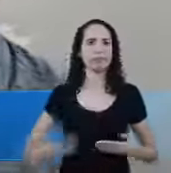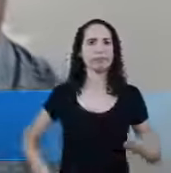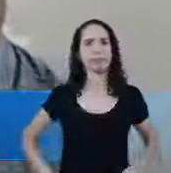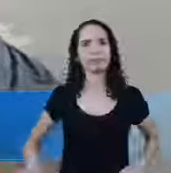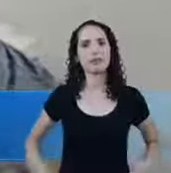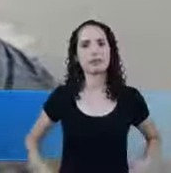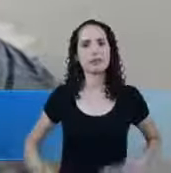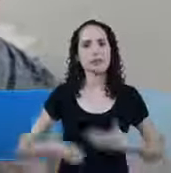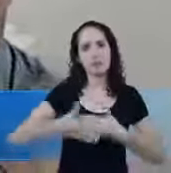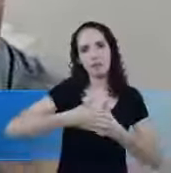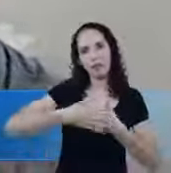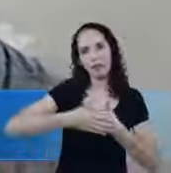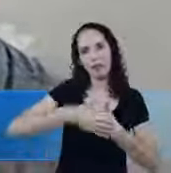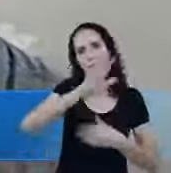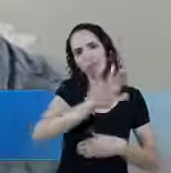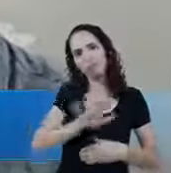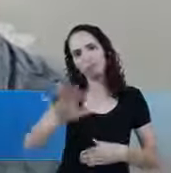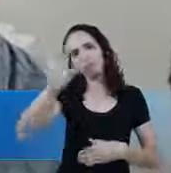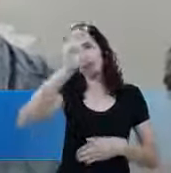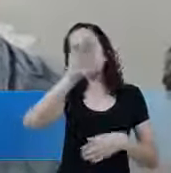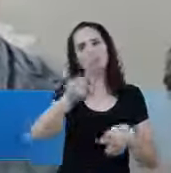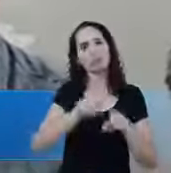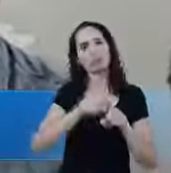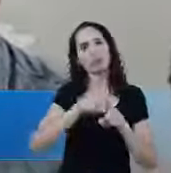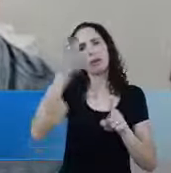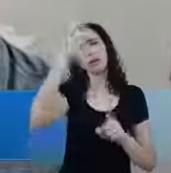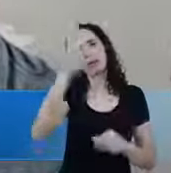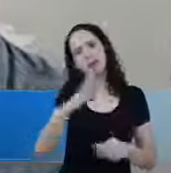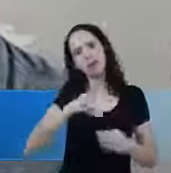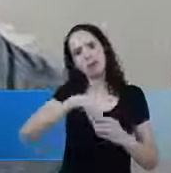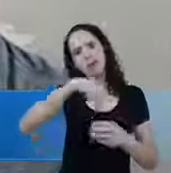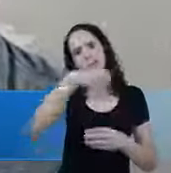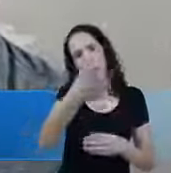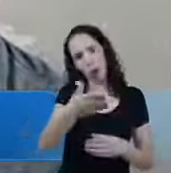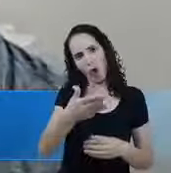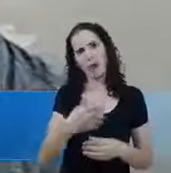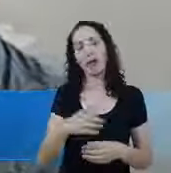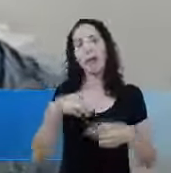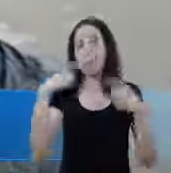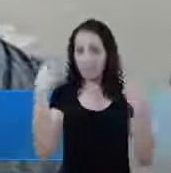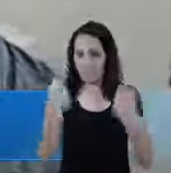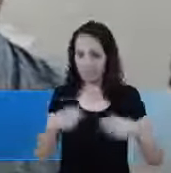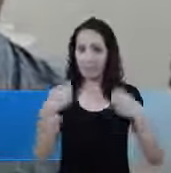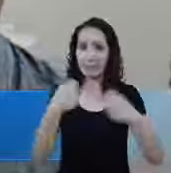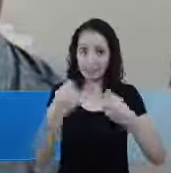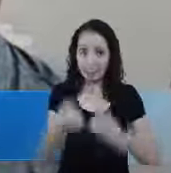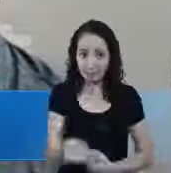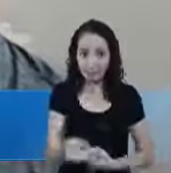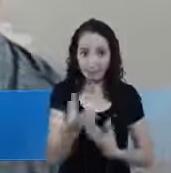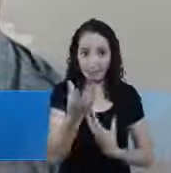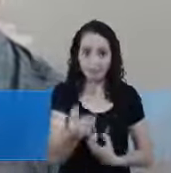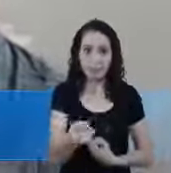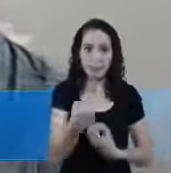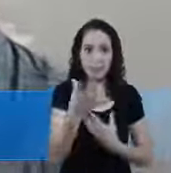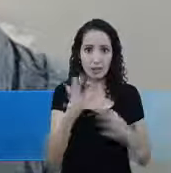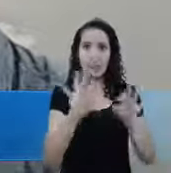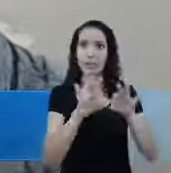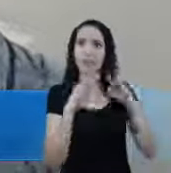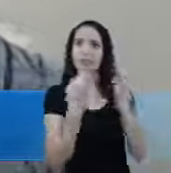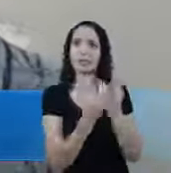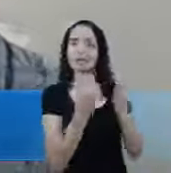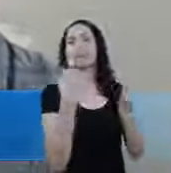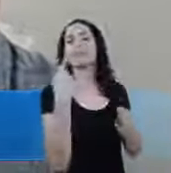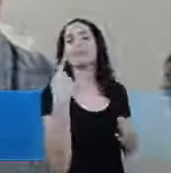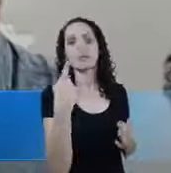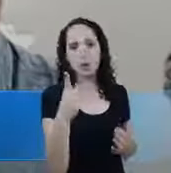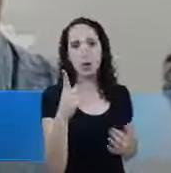Ribeirão Preto Região metropolitana Você que nos acompanha aí pelo Brasil Fora do Brasil Que você precisar de informação Para familiares teus